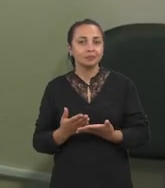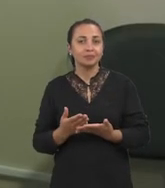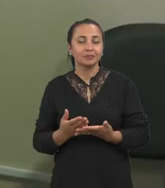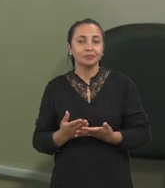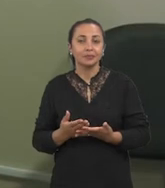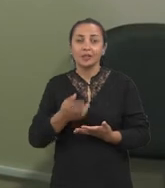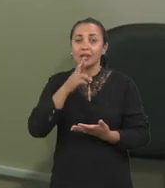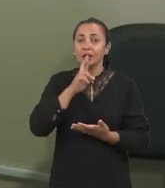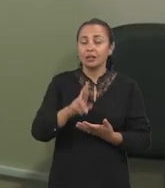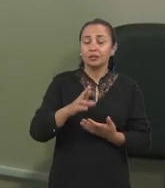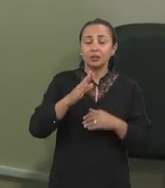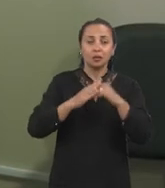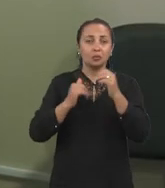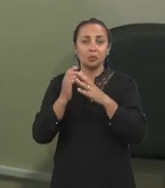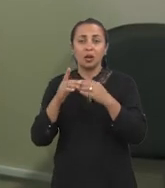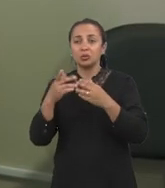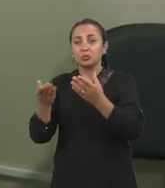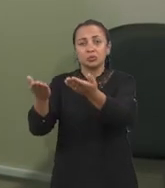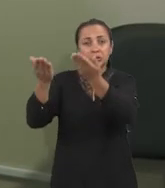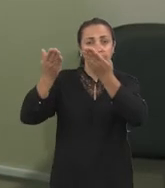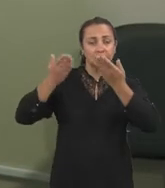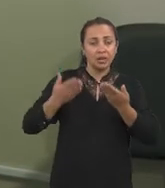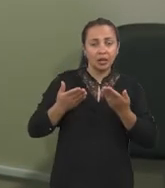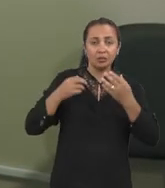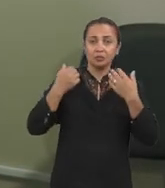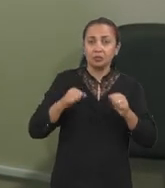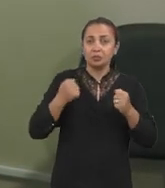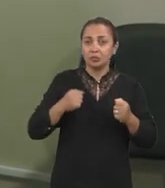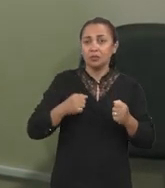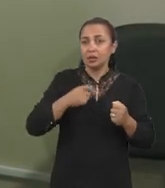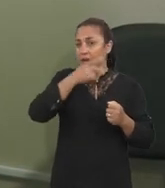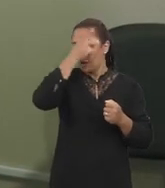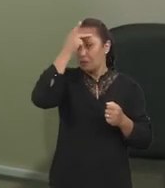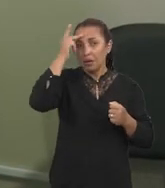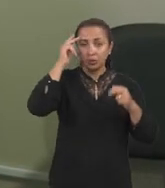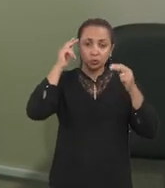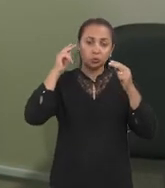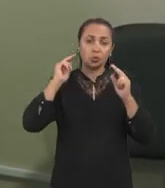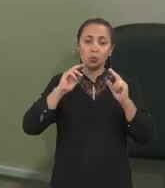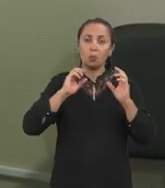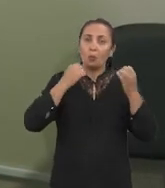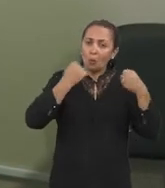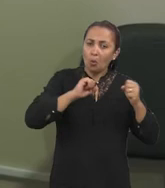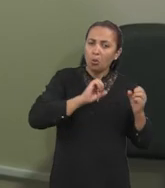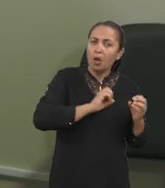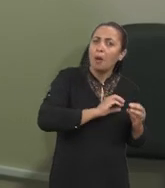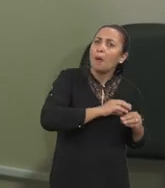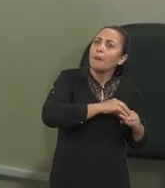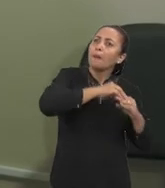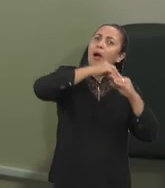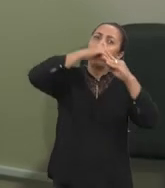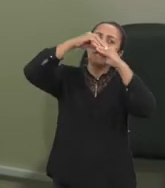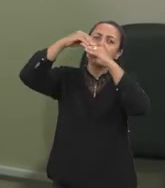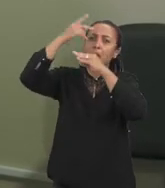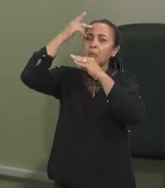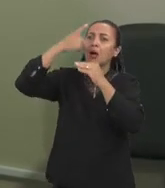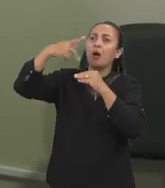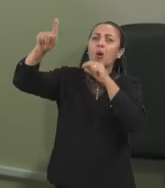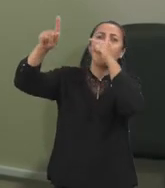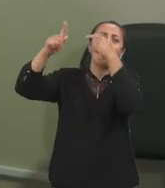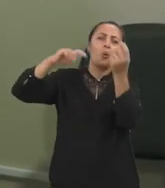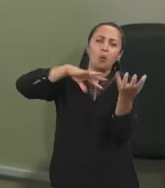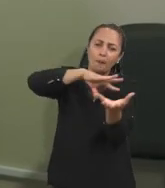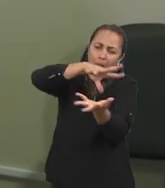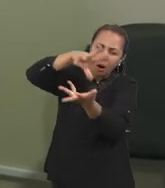Em resultados práticos, nos traz a possibilidade da humanidade colonizar outros planetas, levando uma fonte de alimento rica